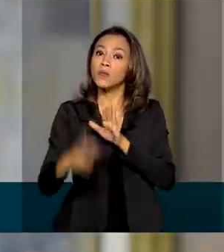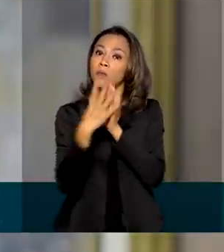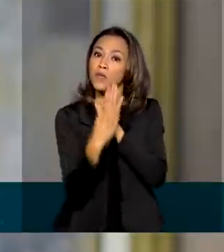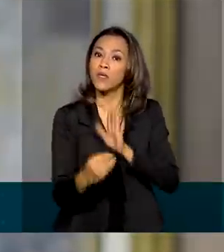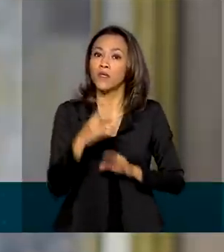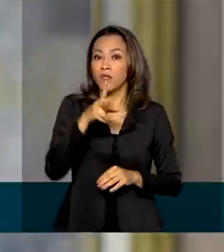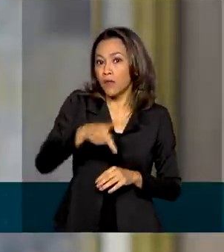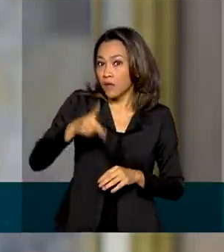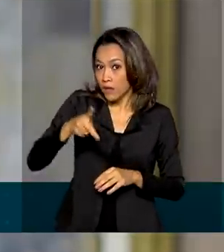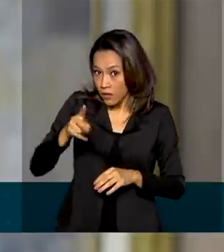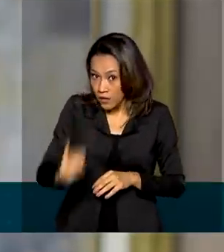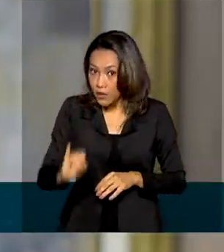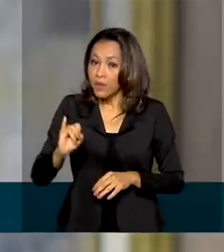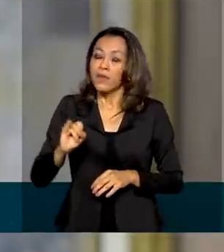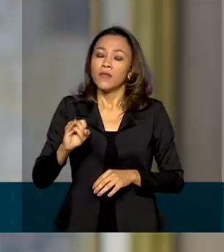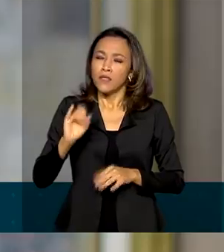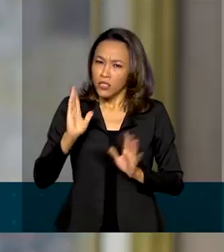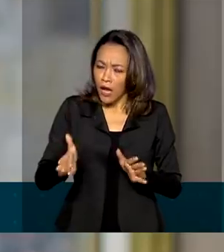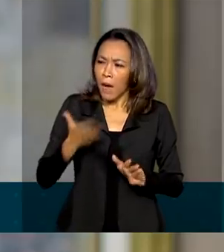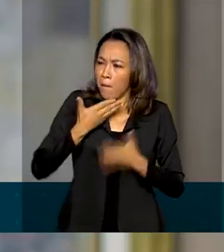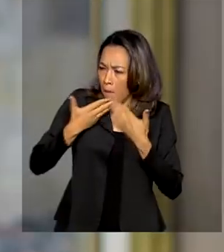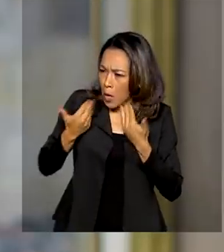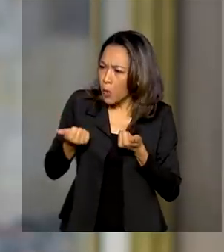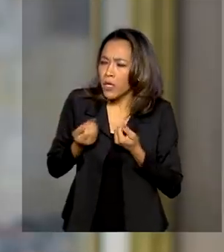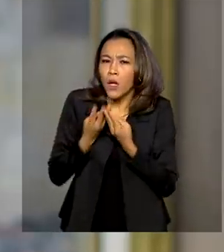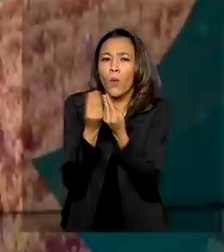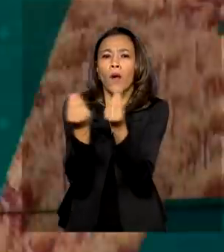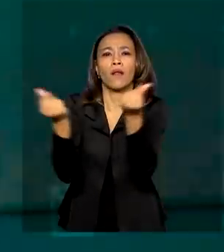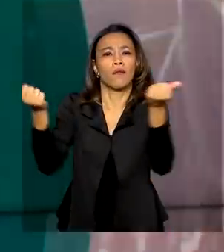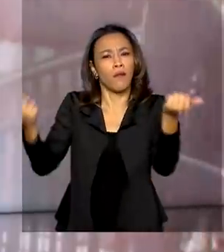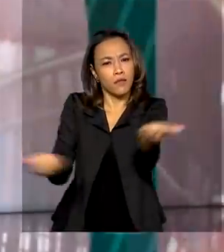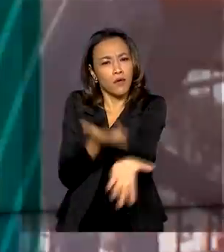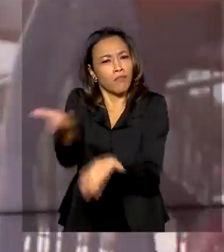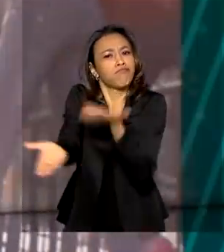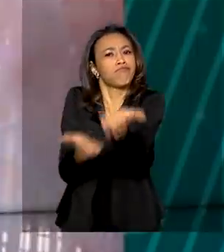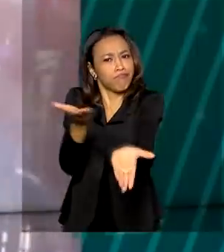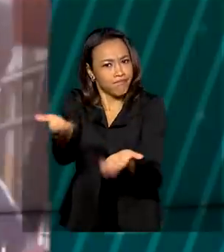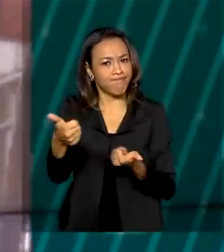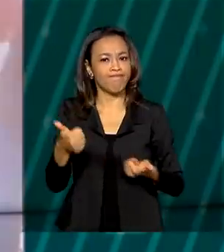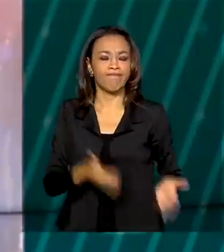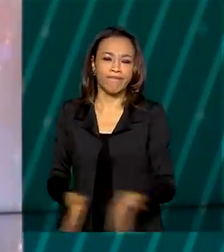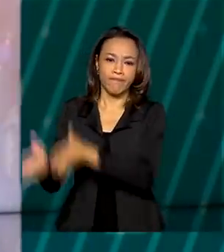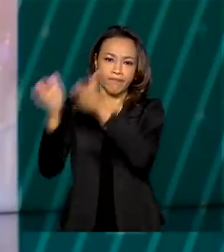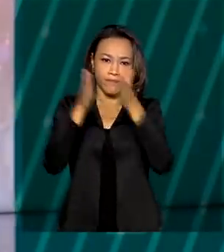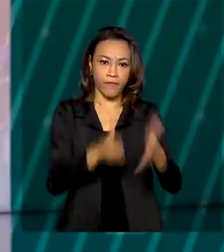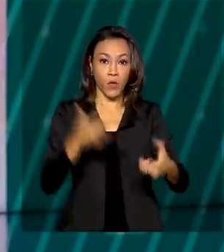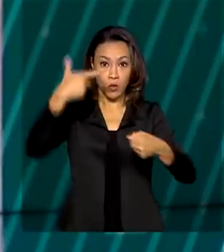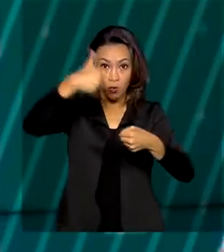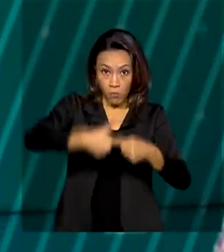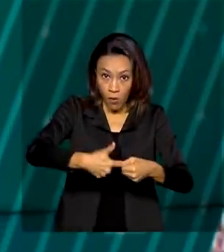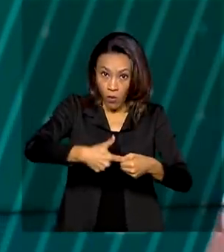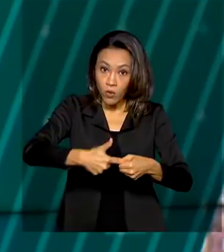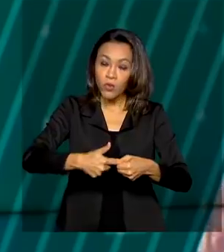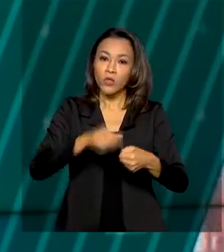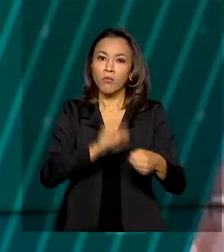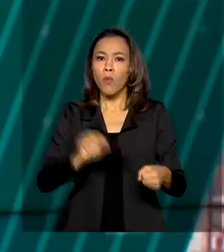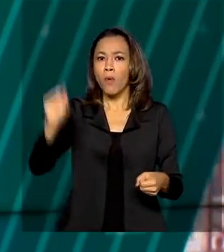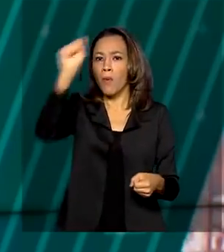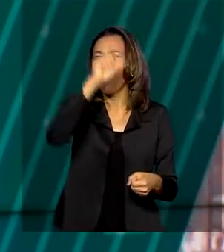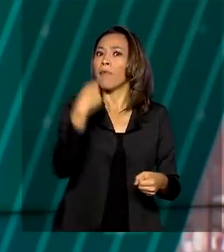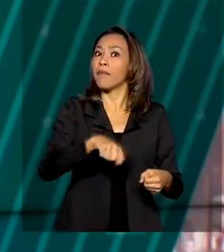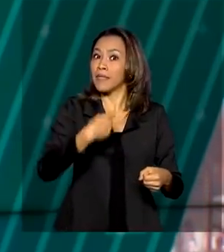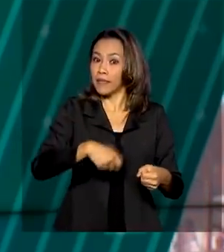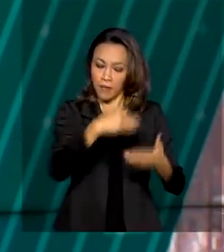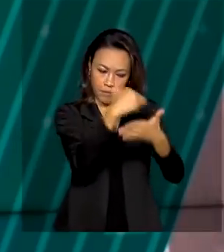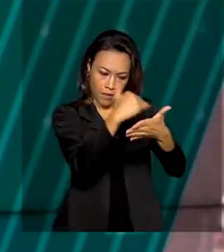exemplos de melhoria significativa da qualidade de serviço. Os postos de combustíveis vão ter que informar a composição do